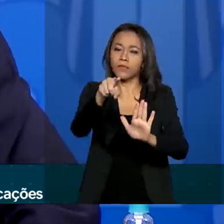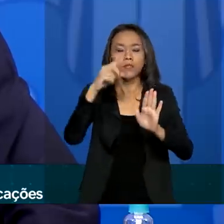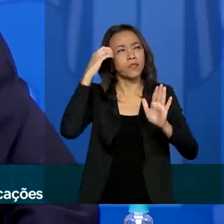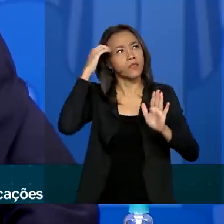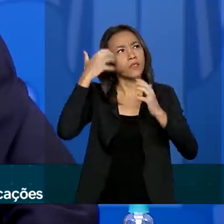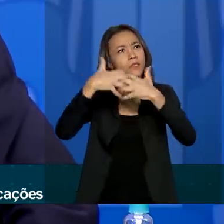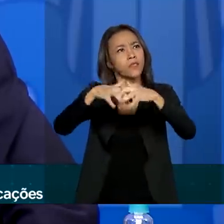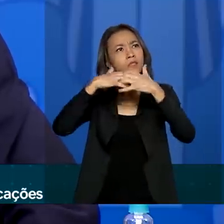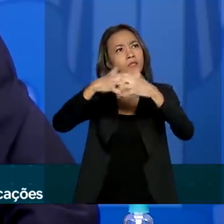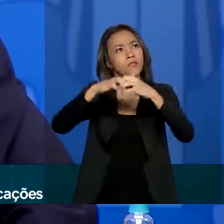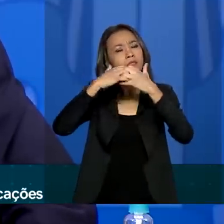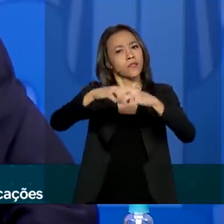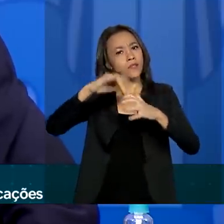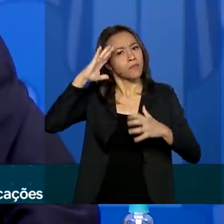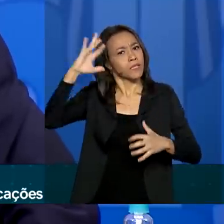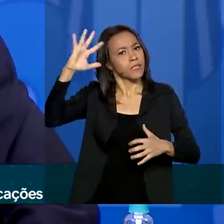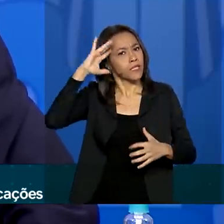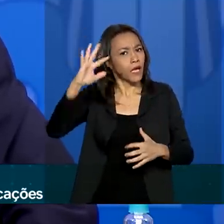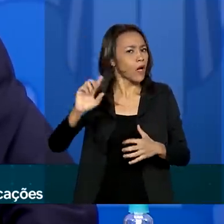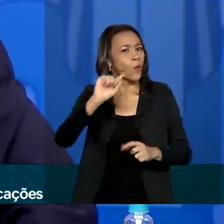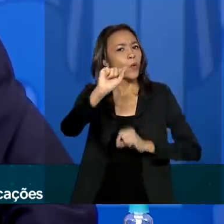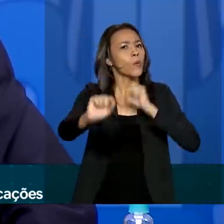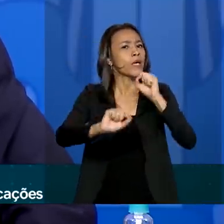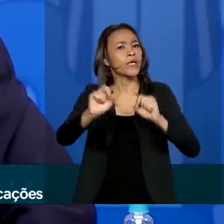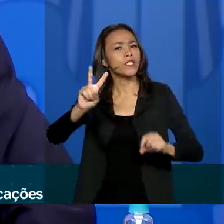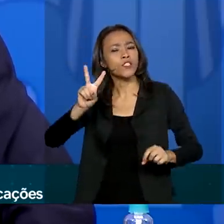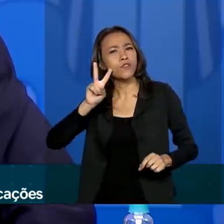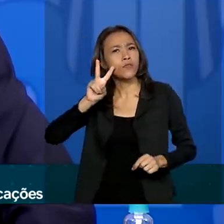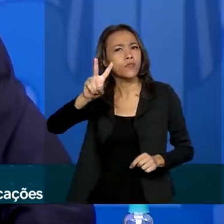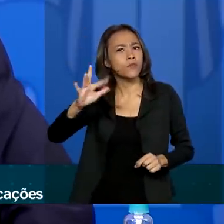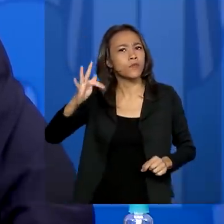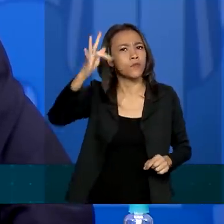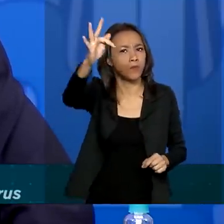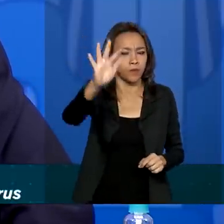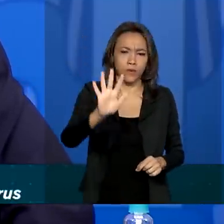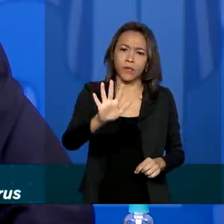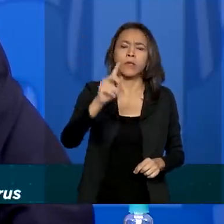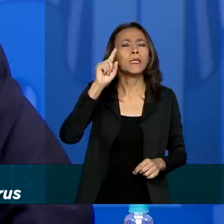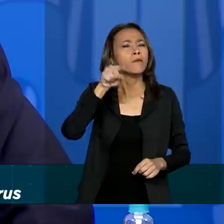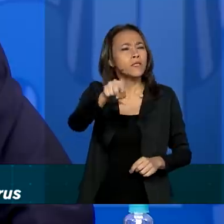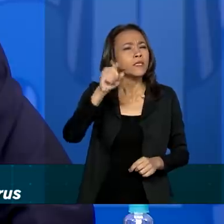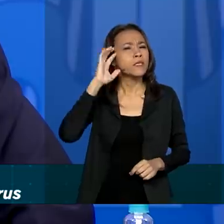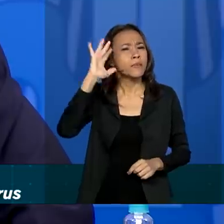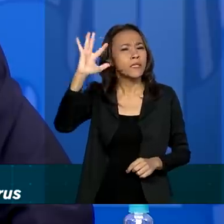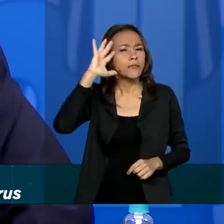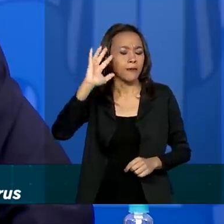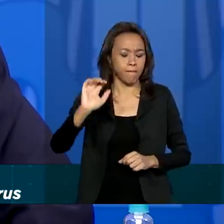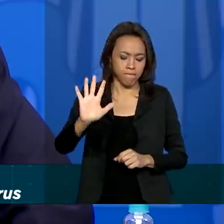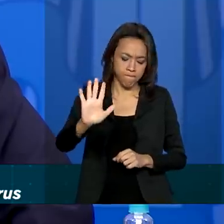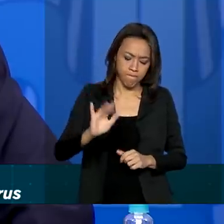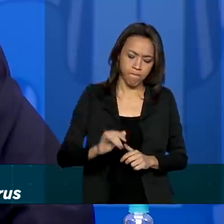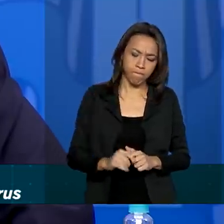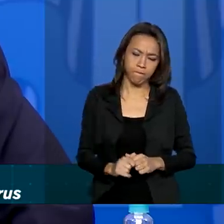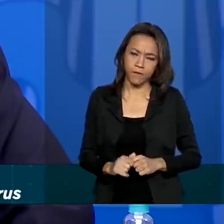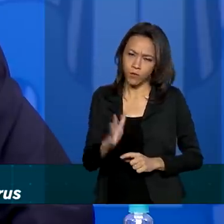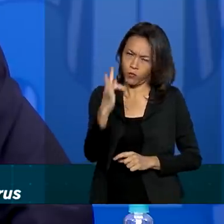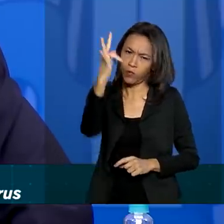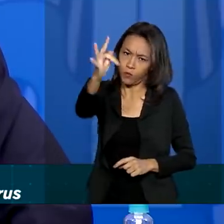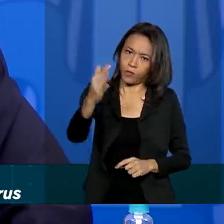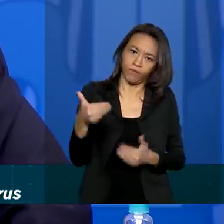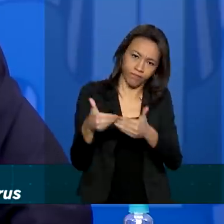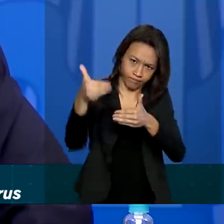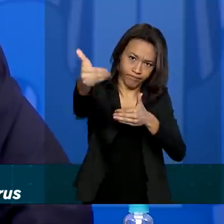aqui, eu gosto de começar assim sempre, o a gente visualiza no futuro? Imagina que a gente tenha a seguinte situação no futuro